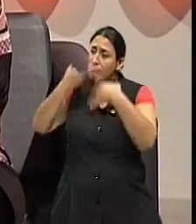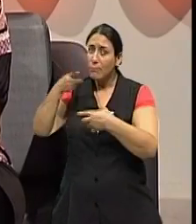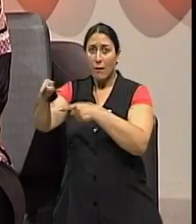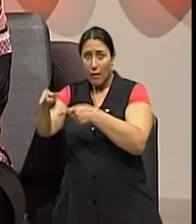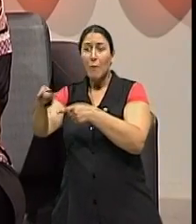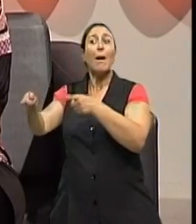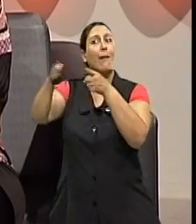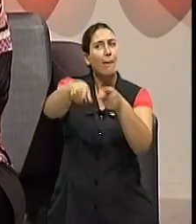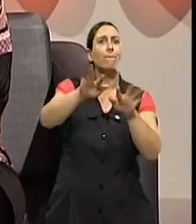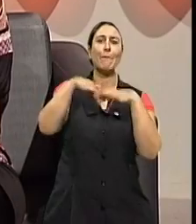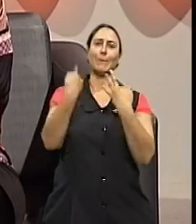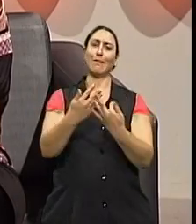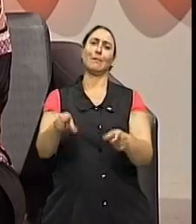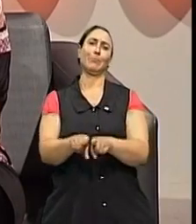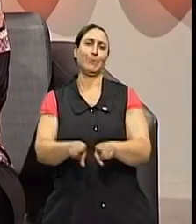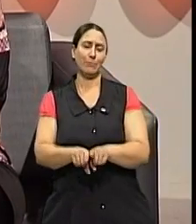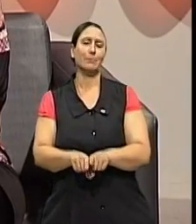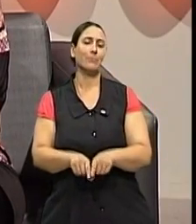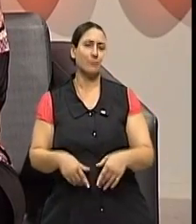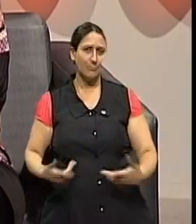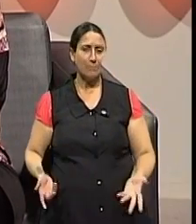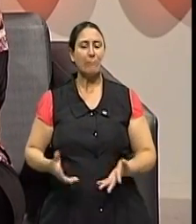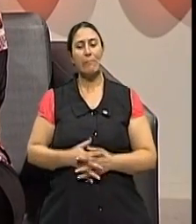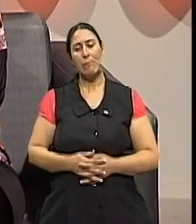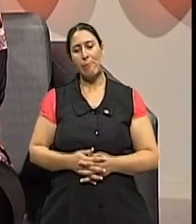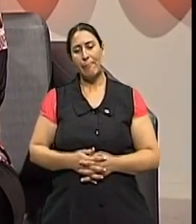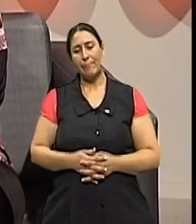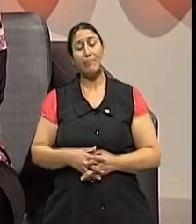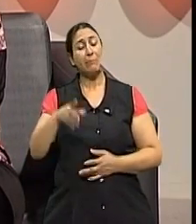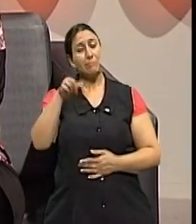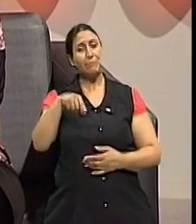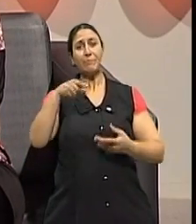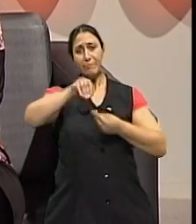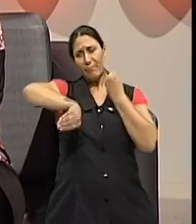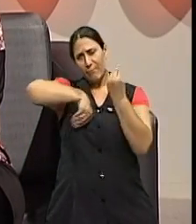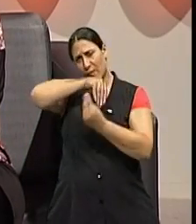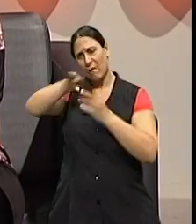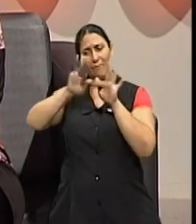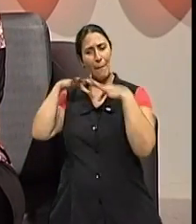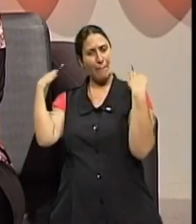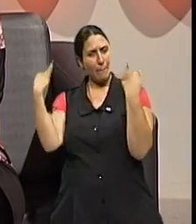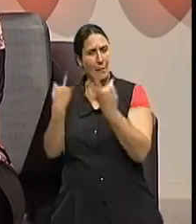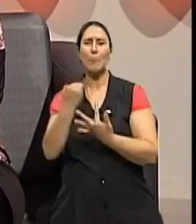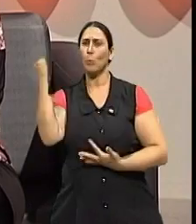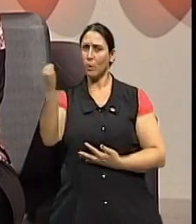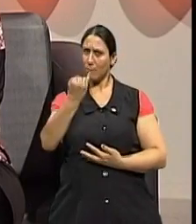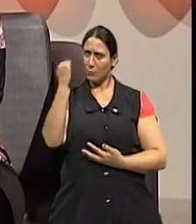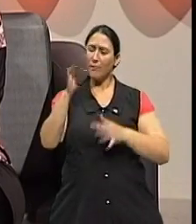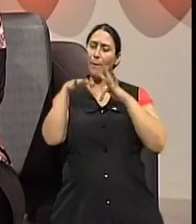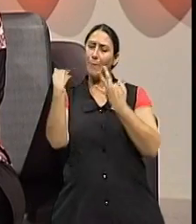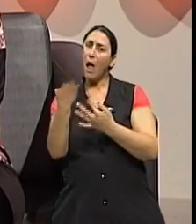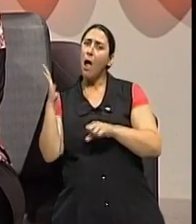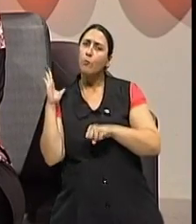constata hoje, que esse atendimento familiar, esse envolvimento, melhor dizendo, da família com a situação,